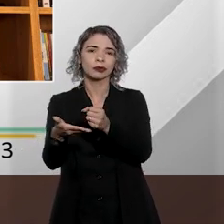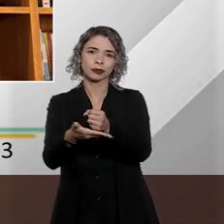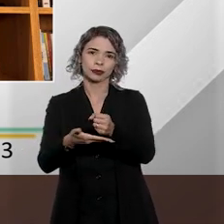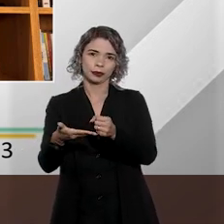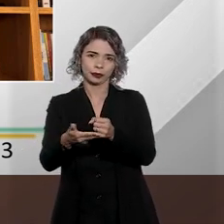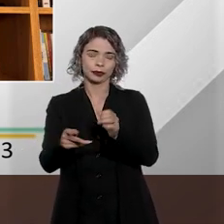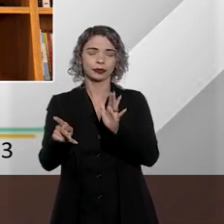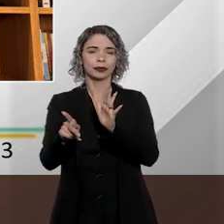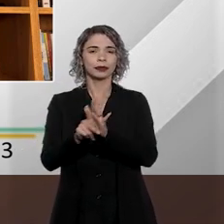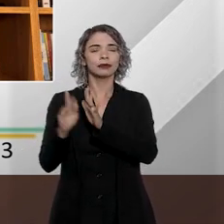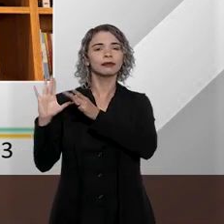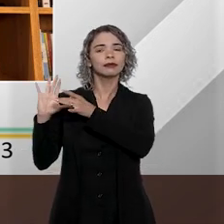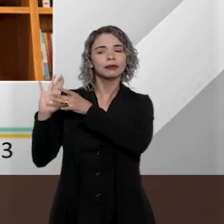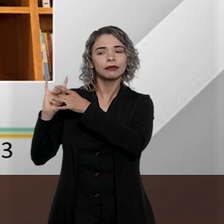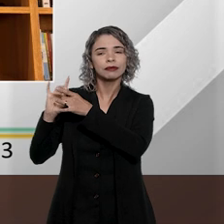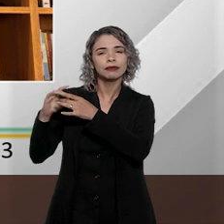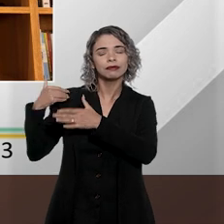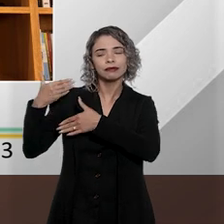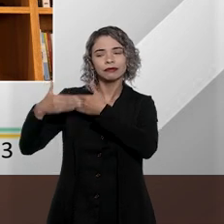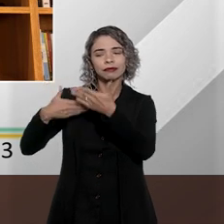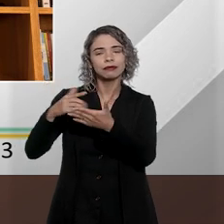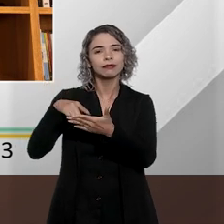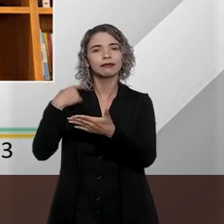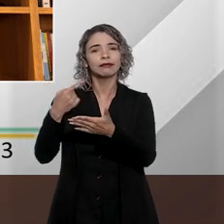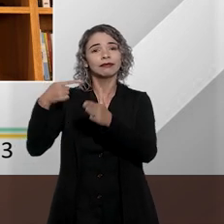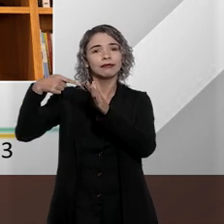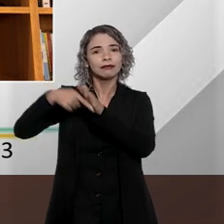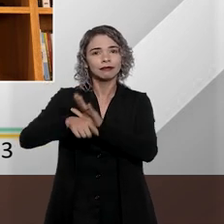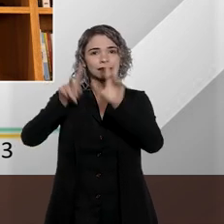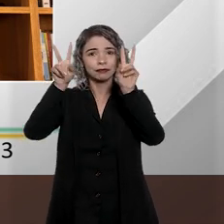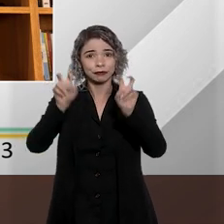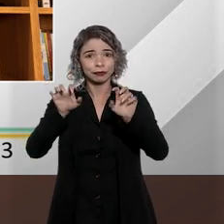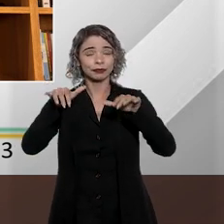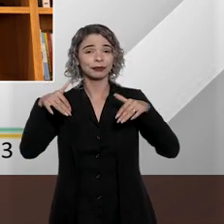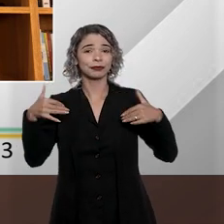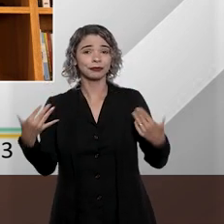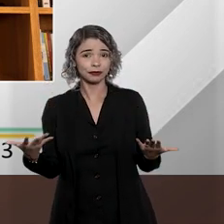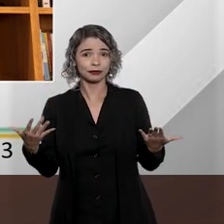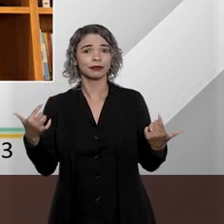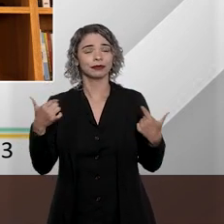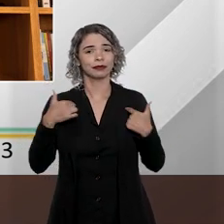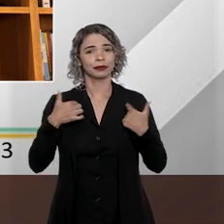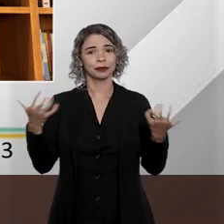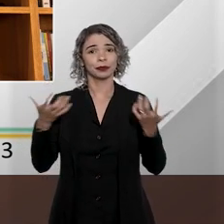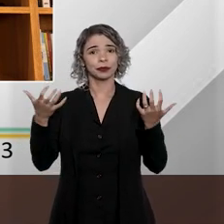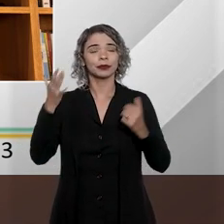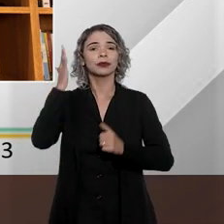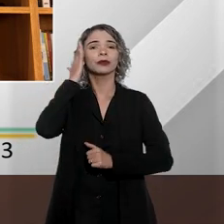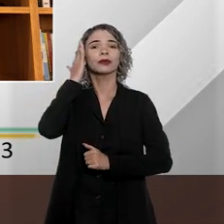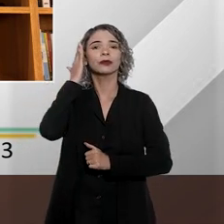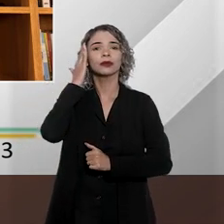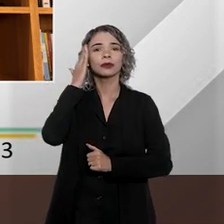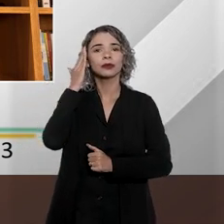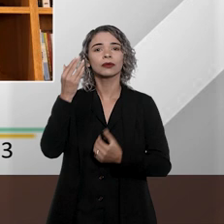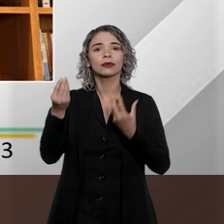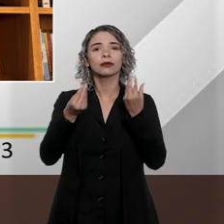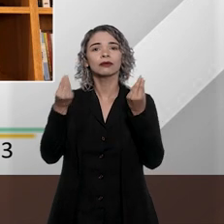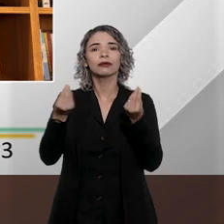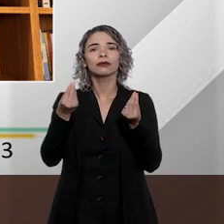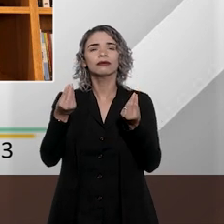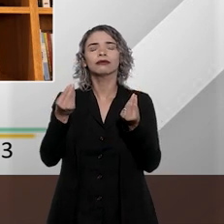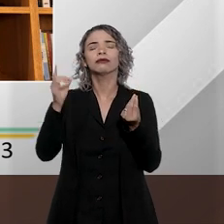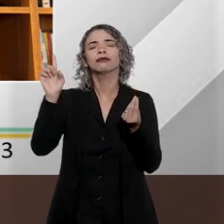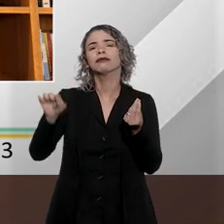basilares pra no decorrer da entrevista a gente aprofundar a temática. Então, eu gostaria de saber o que que se entende,